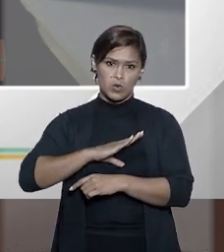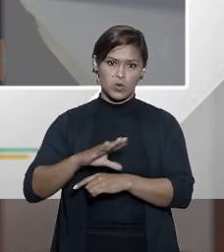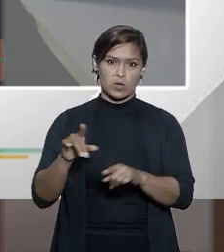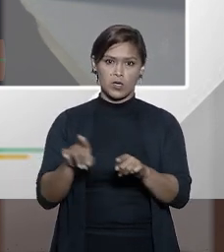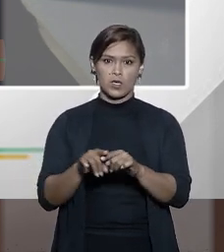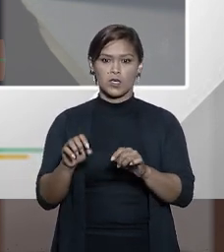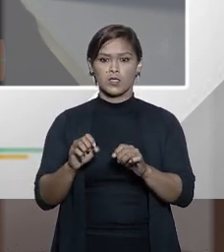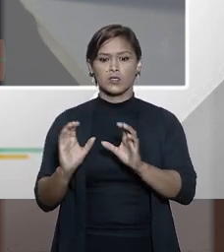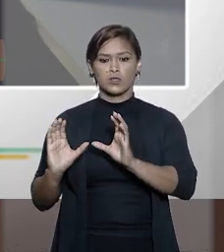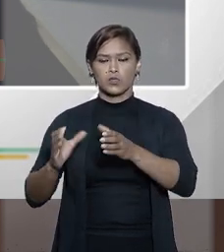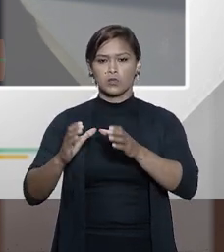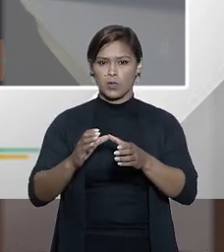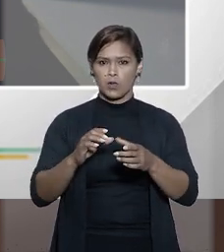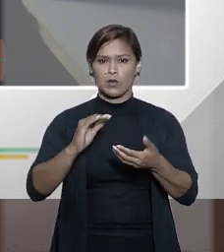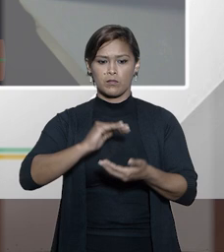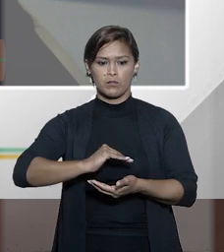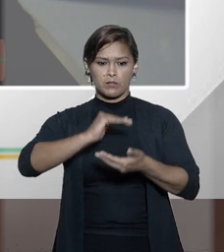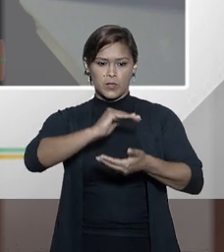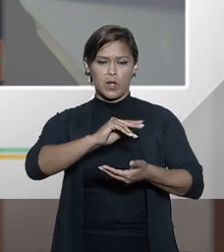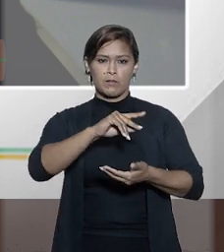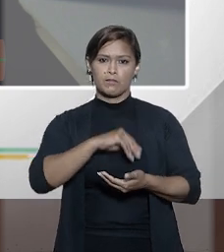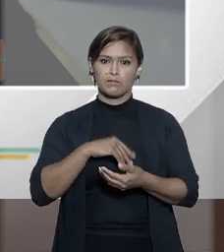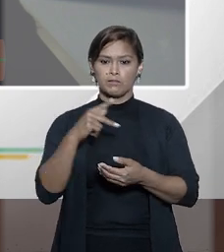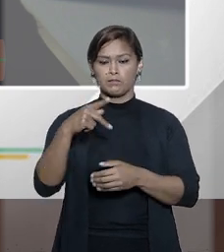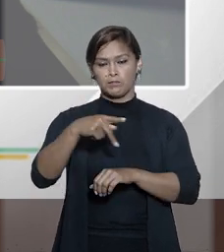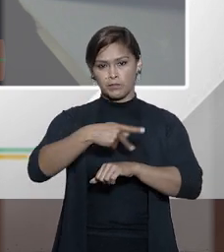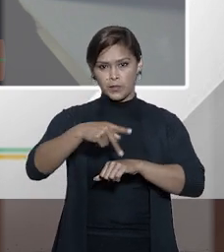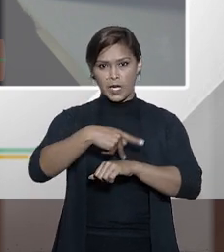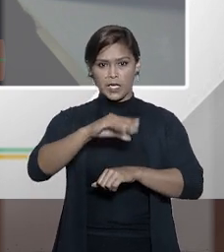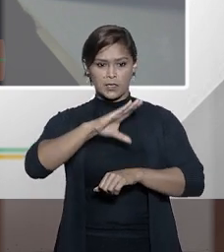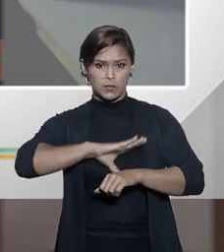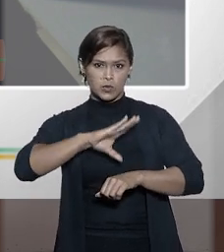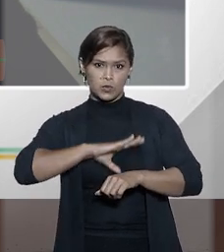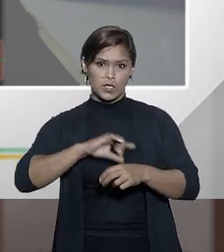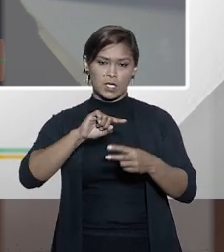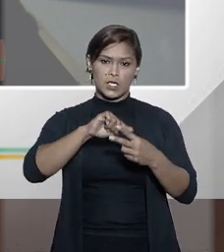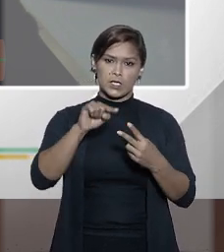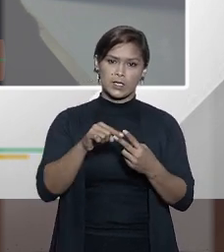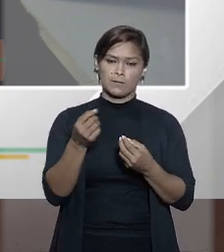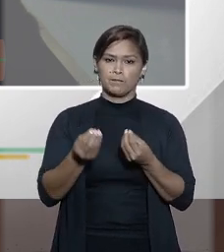PLOPs dos PLOPs países de língua oficial portuguesa como